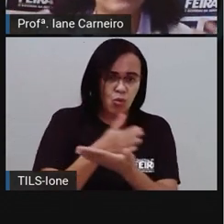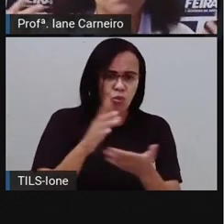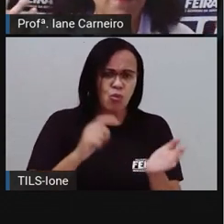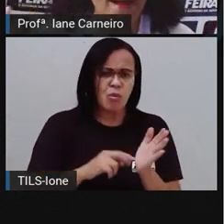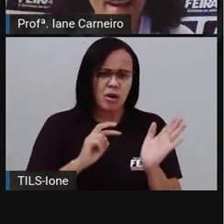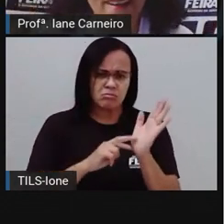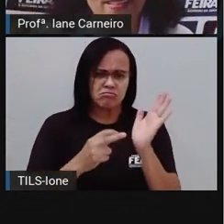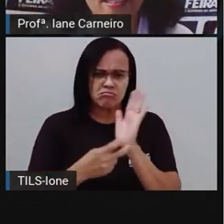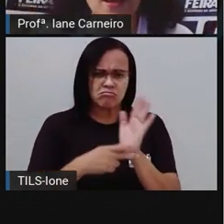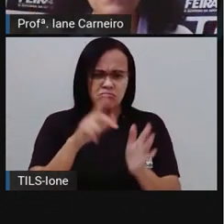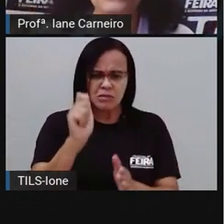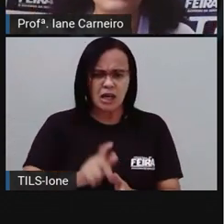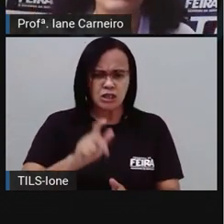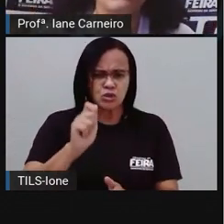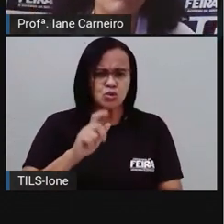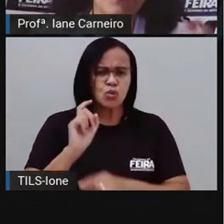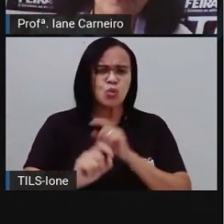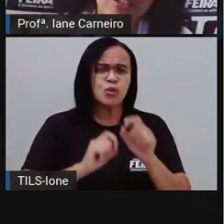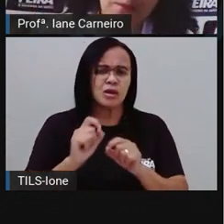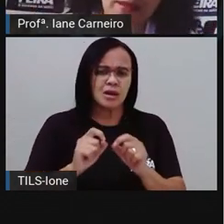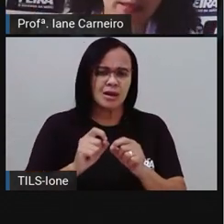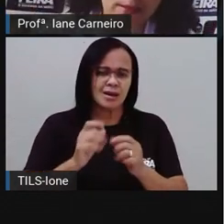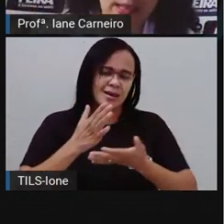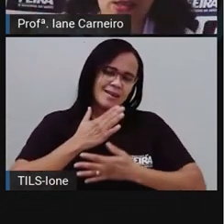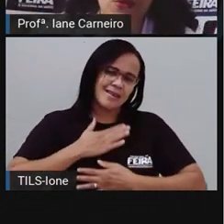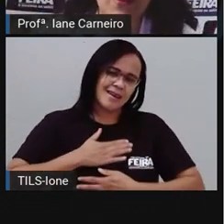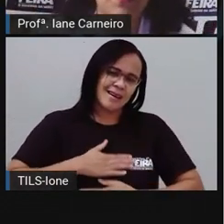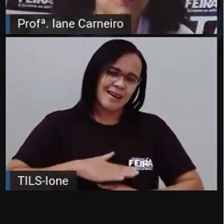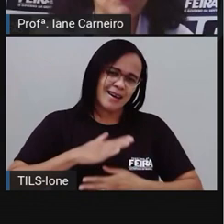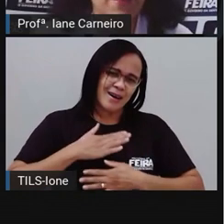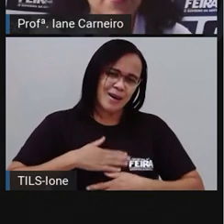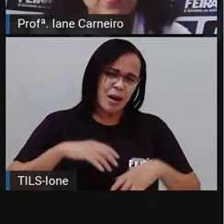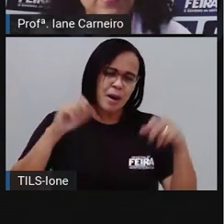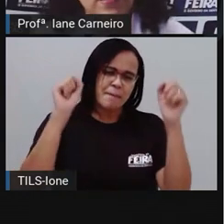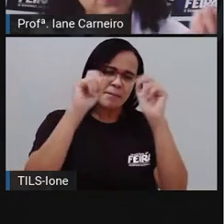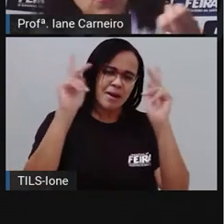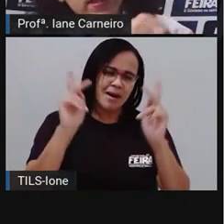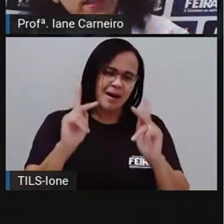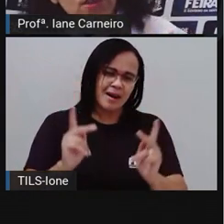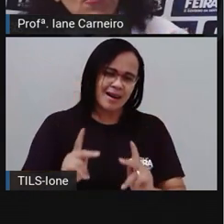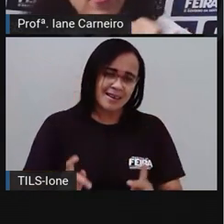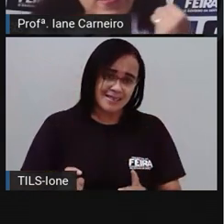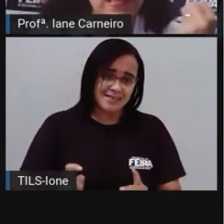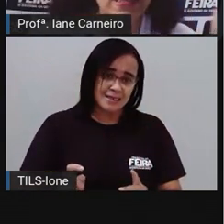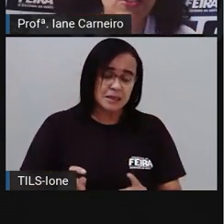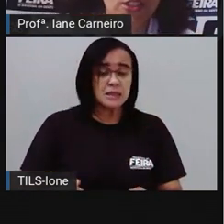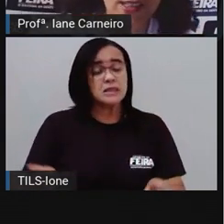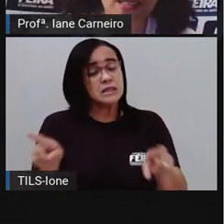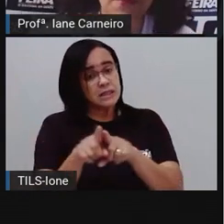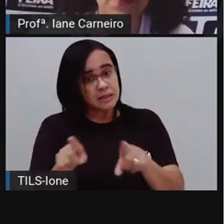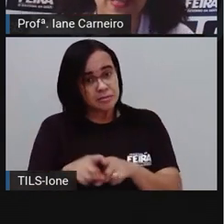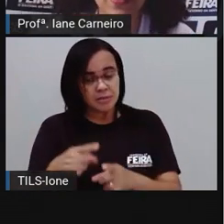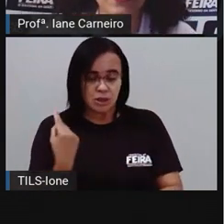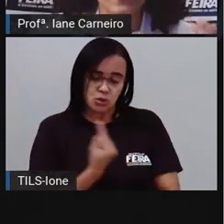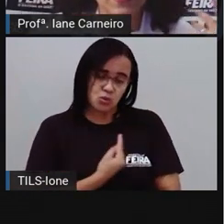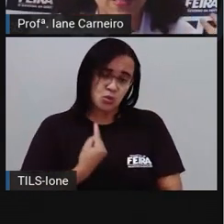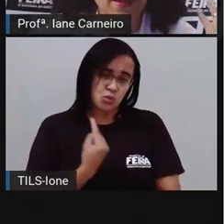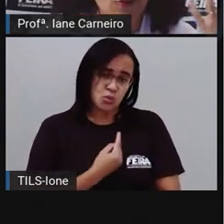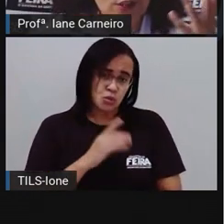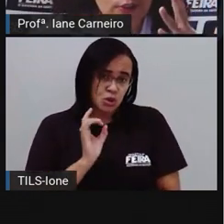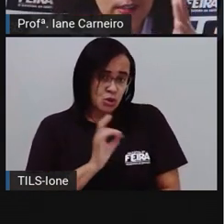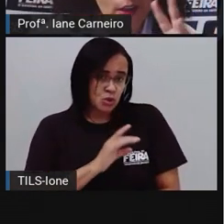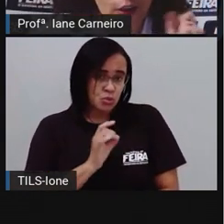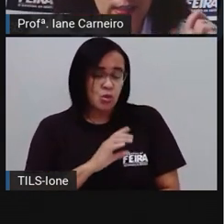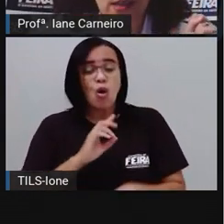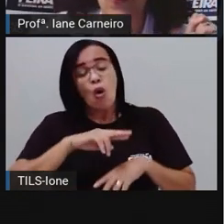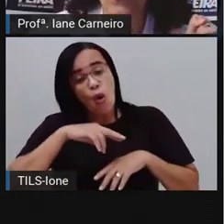que traz paz, né? E pode também, essa cor também pode representar a solidão e a tristeza, né? E